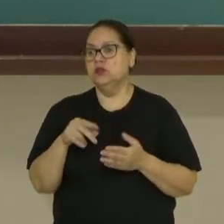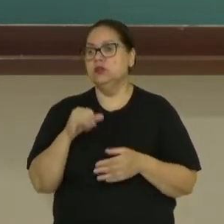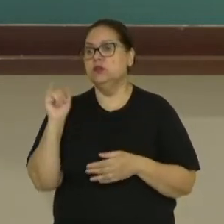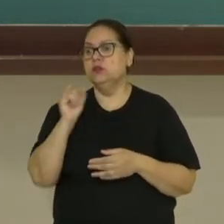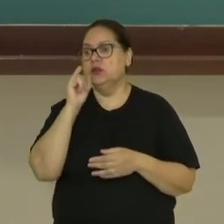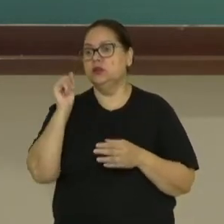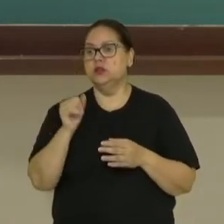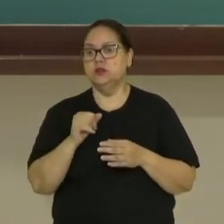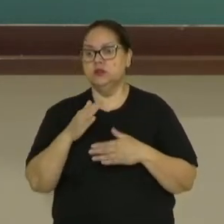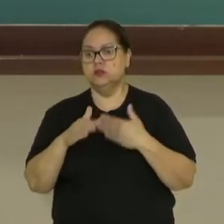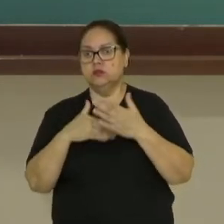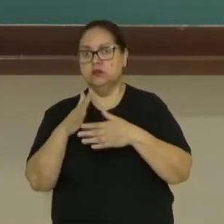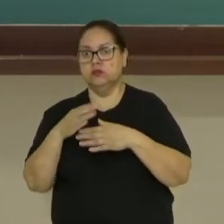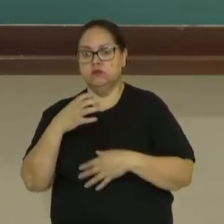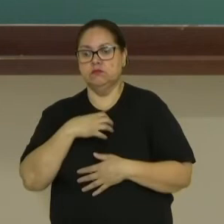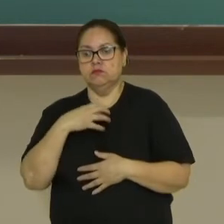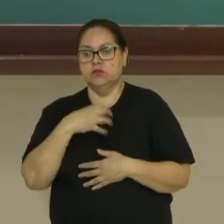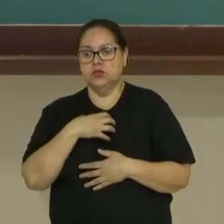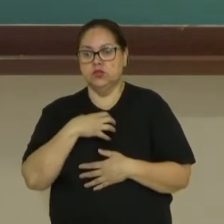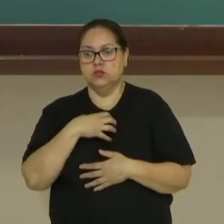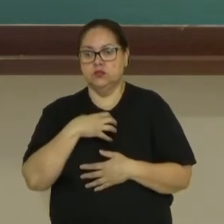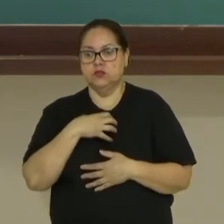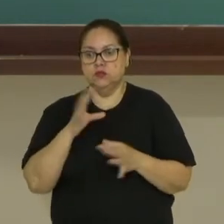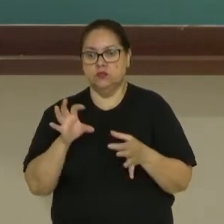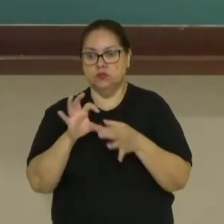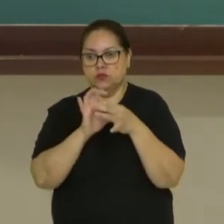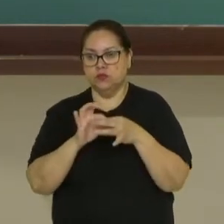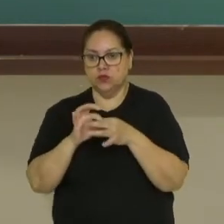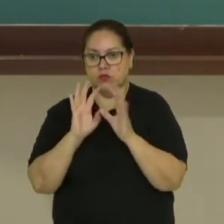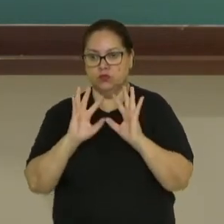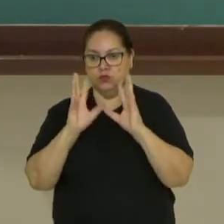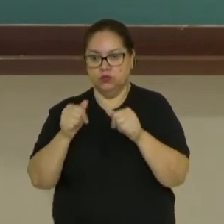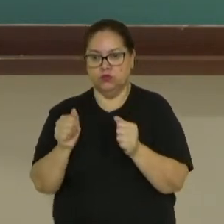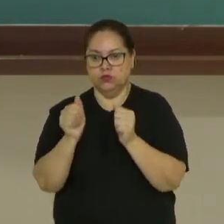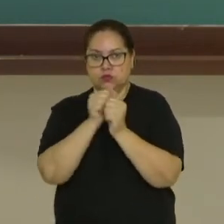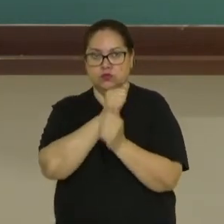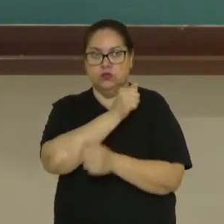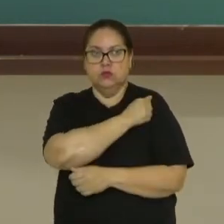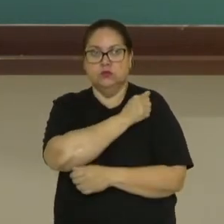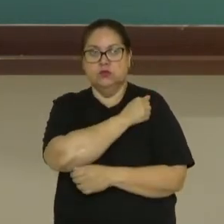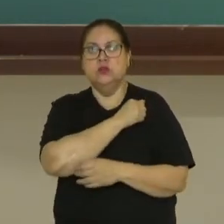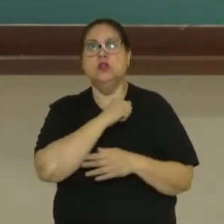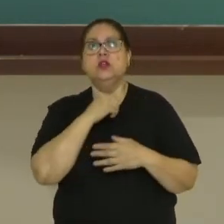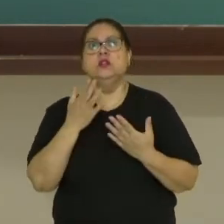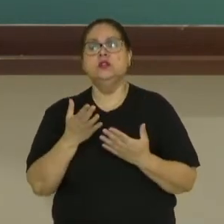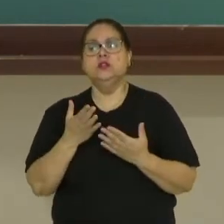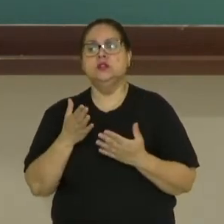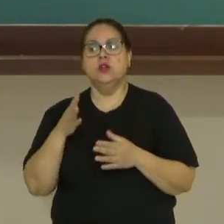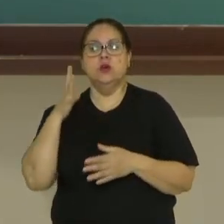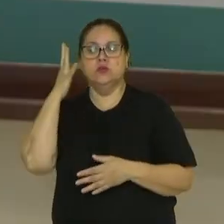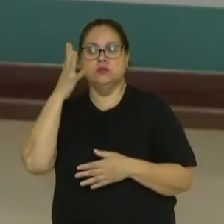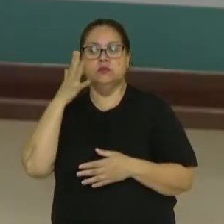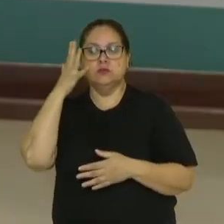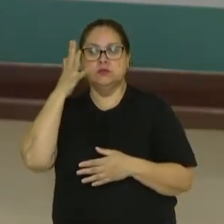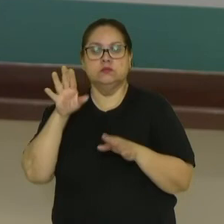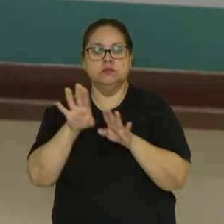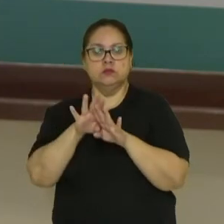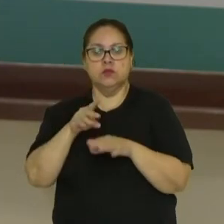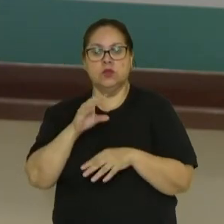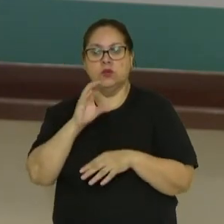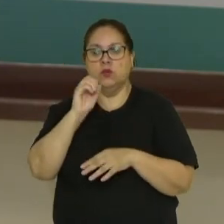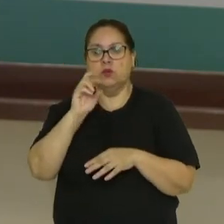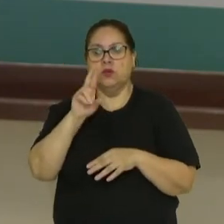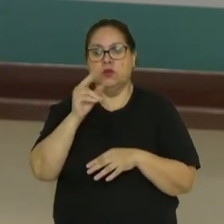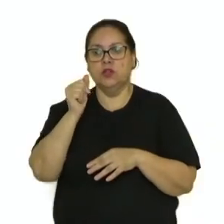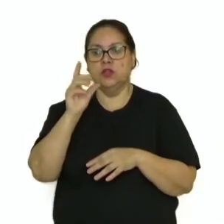importante no desenvolvimento de um sentimento unitário entre todos os alunos. E também a oratória, que vem da palavra